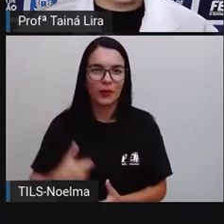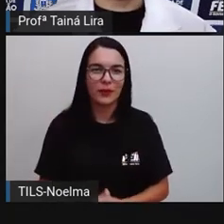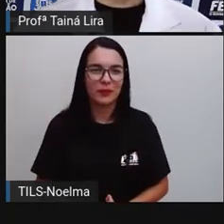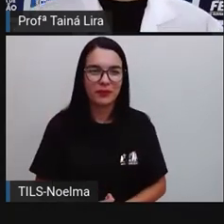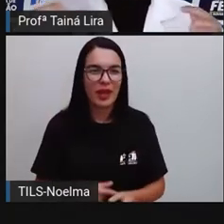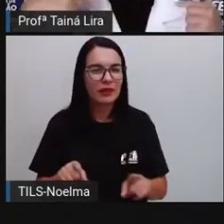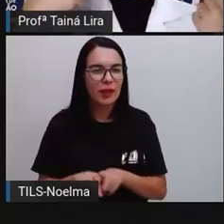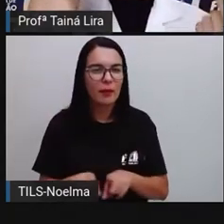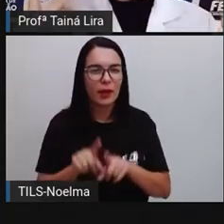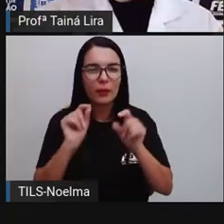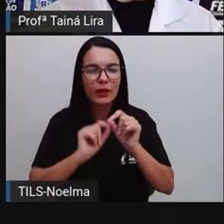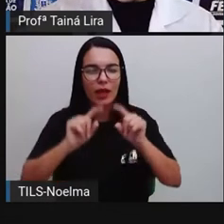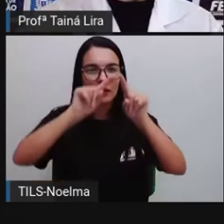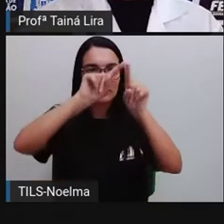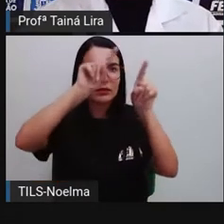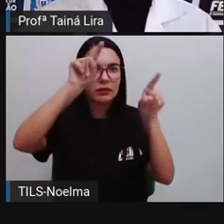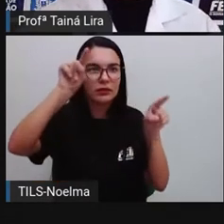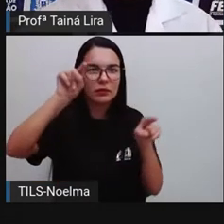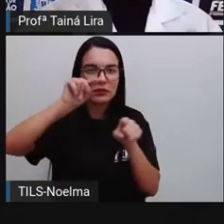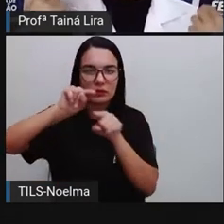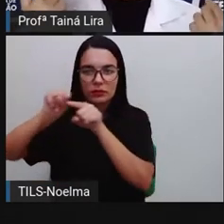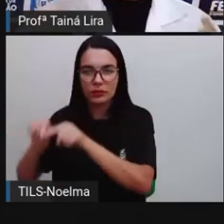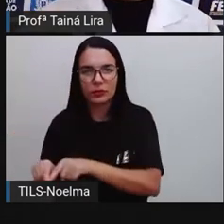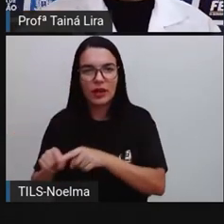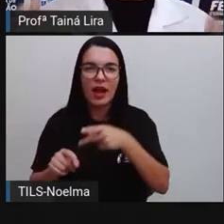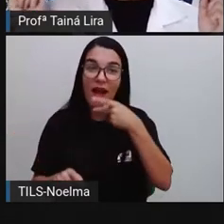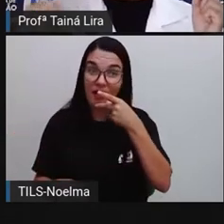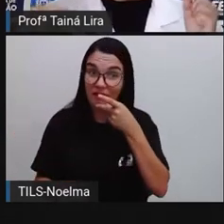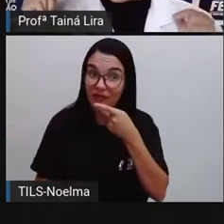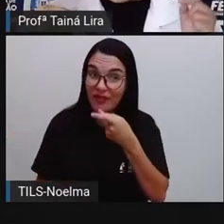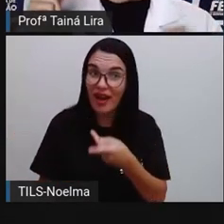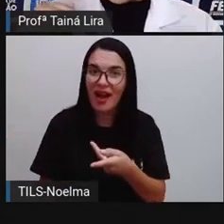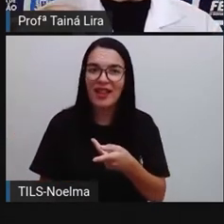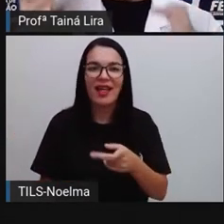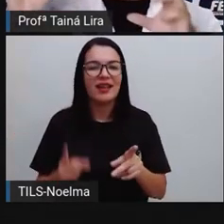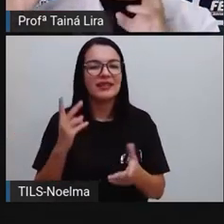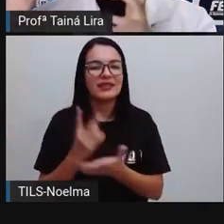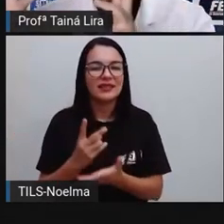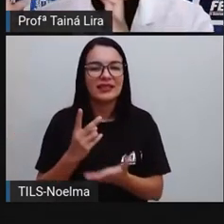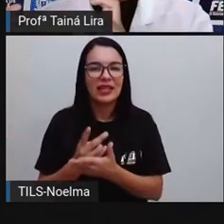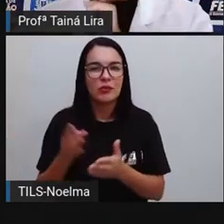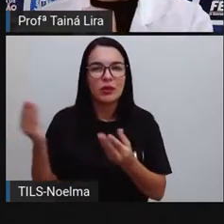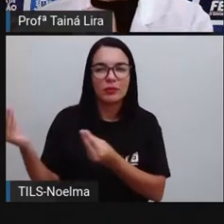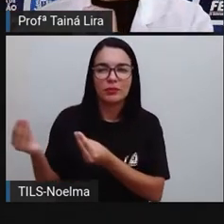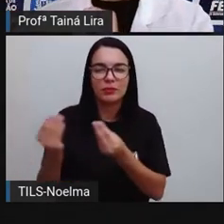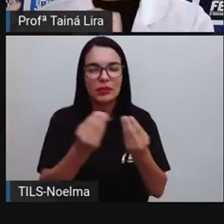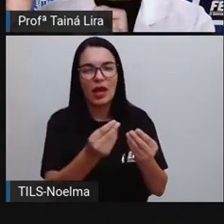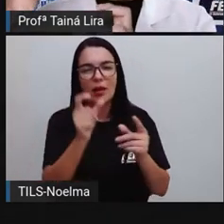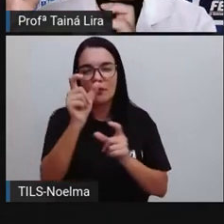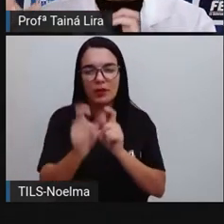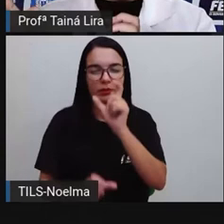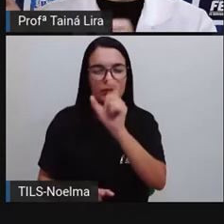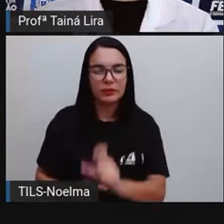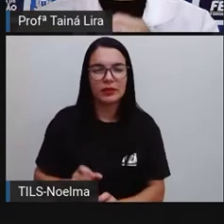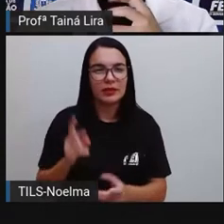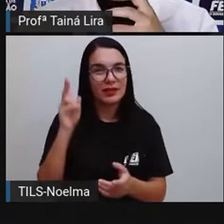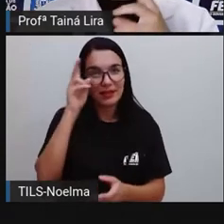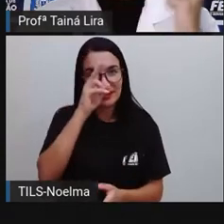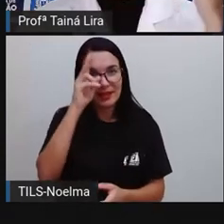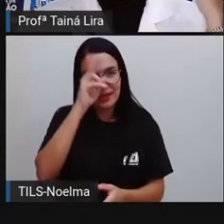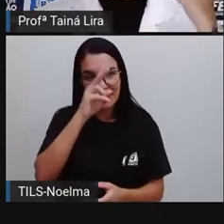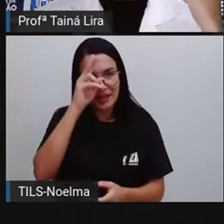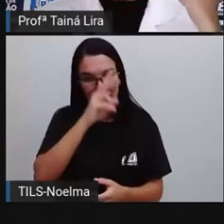redondinho. E esse balão, é o balão que a Pró traz aqui também. Quando a Pró pega lá os personagens. Lembra que a